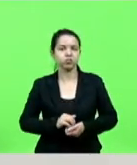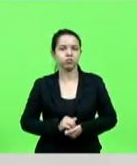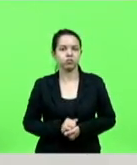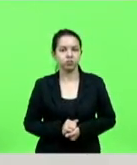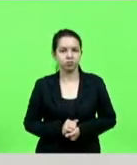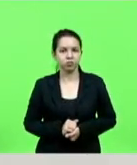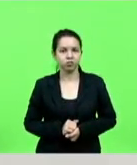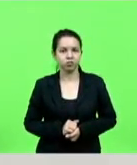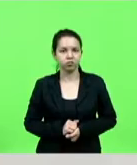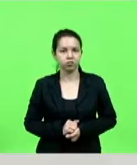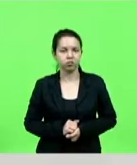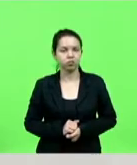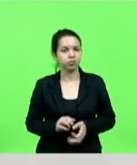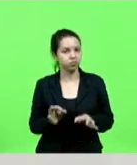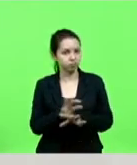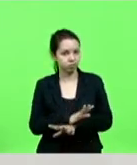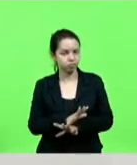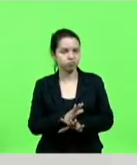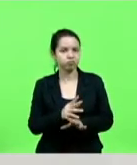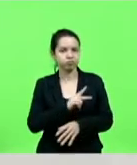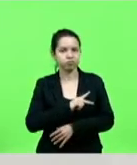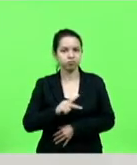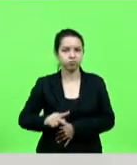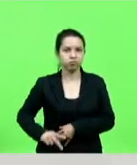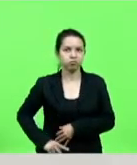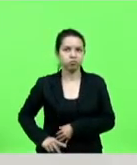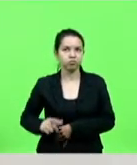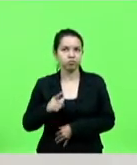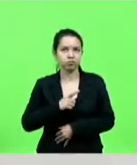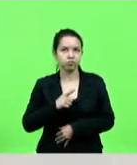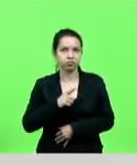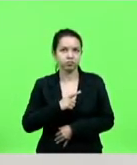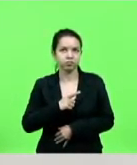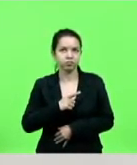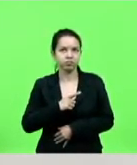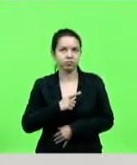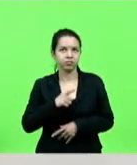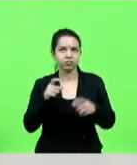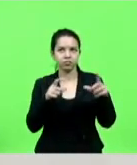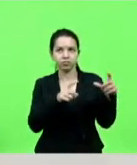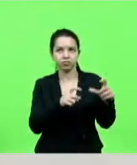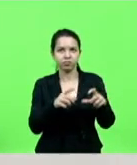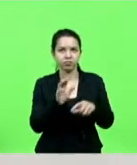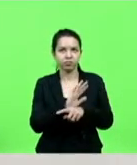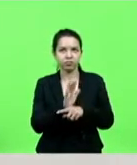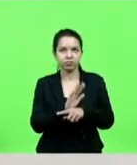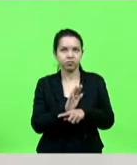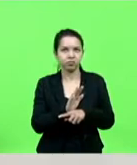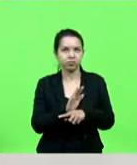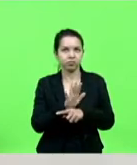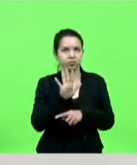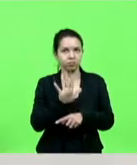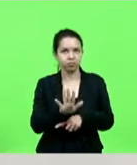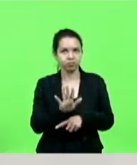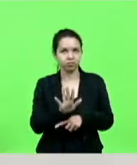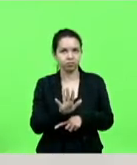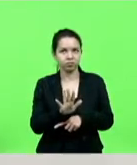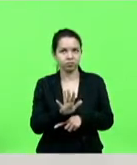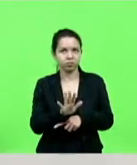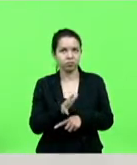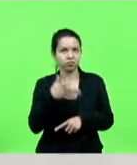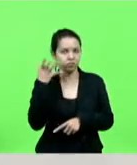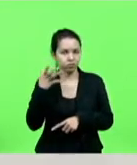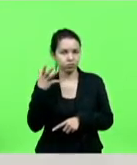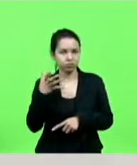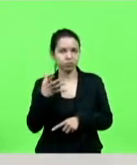praticando. Seria isso, presidente, até tinha um material preparado ali, mas acredito que com essa fala